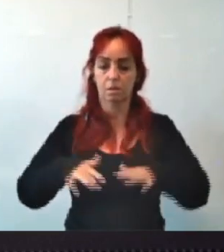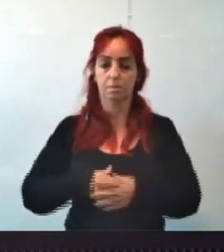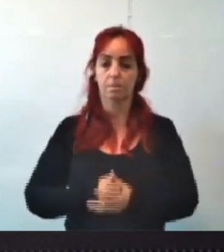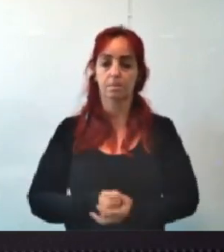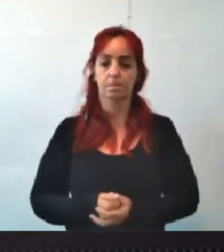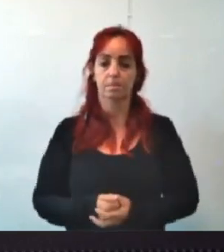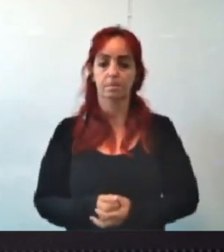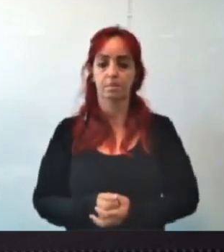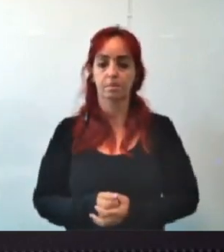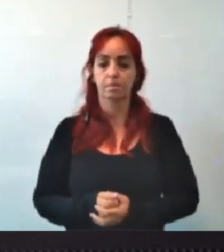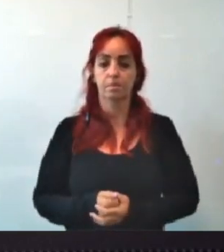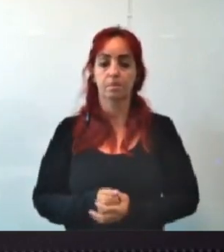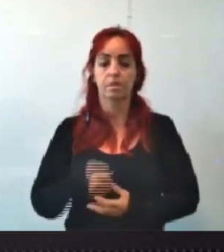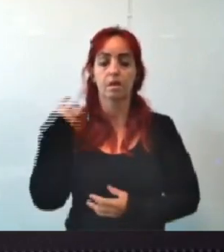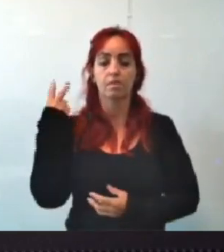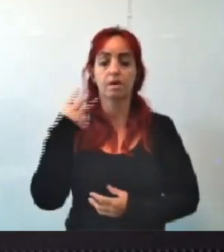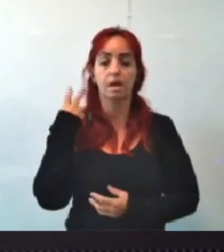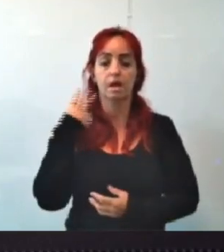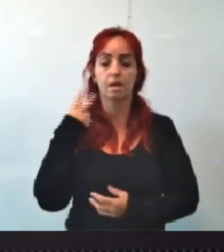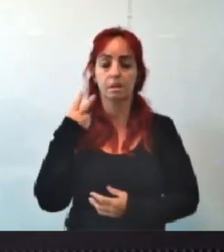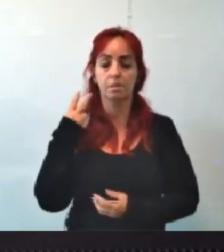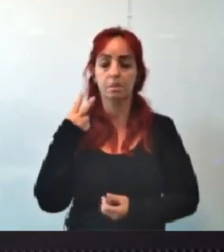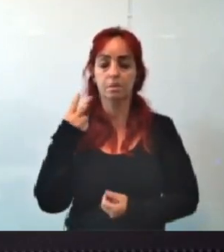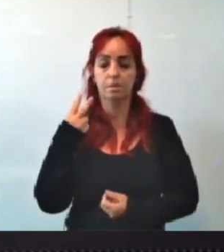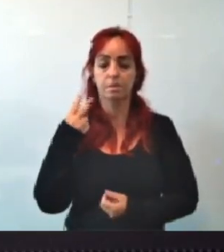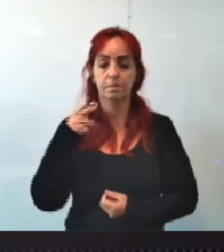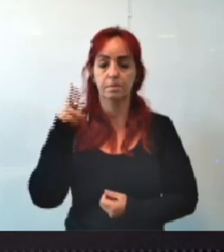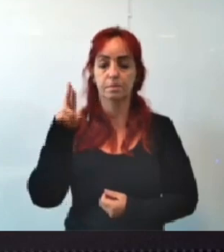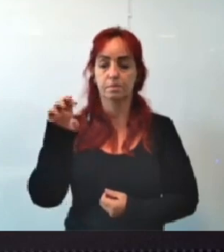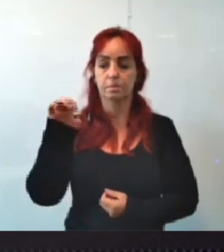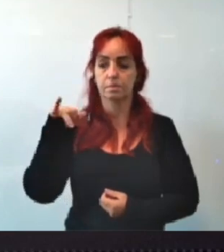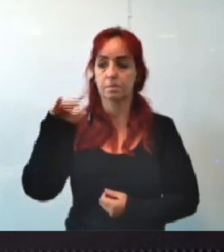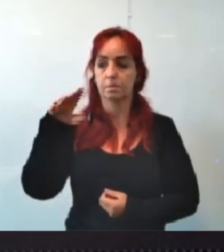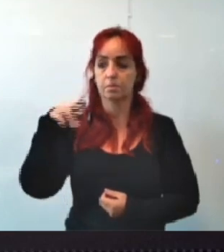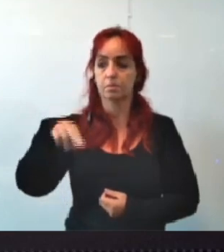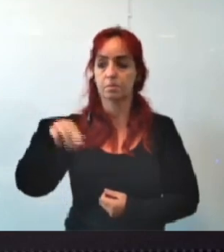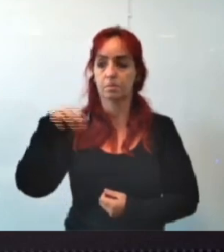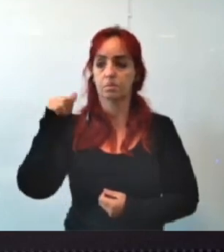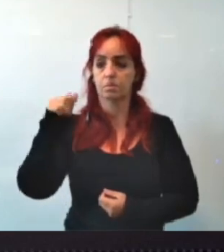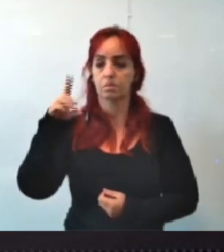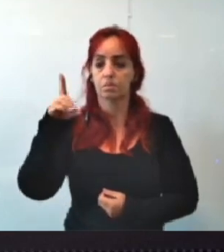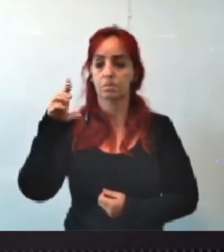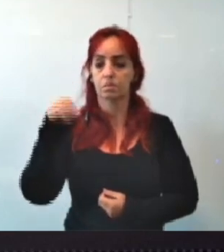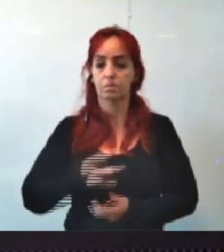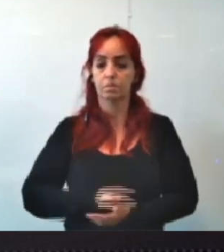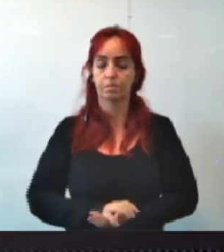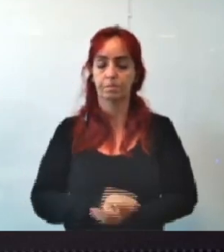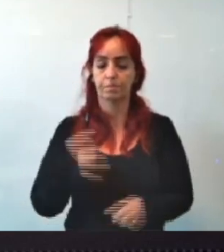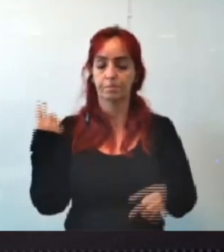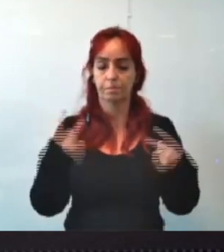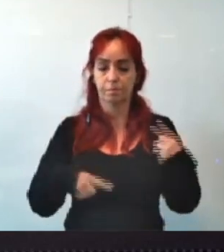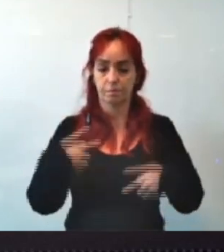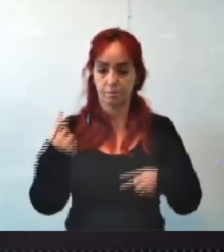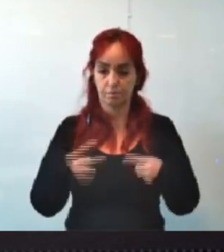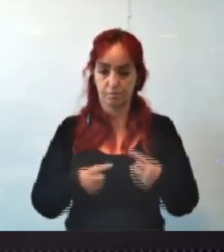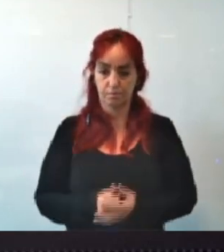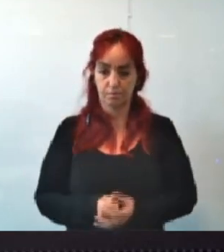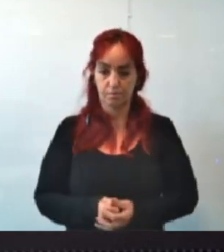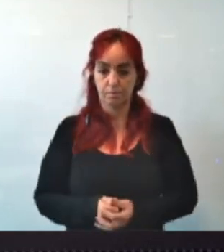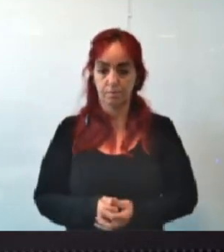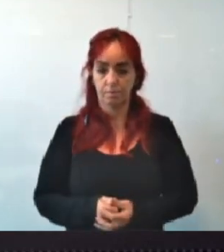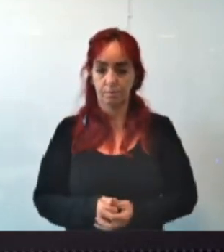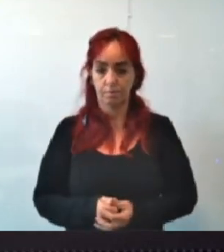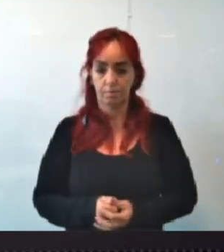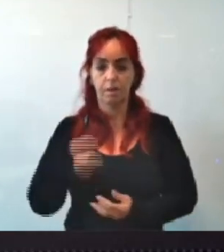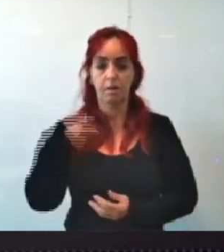bom. Autoria, vereador Reinaldo Gomes, preto e sacolau. Em discussão. Para discutir, presidente. Para